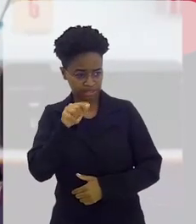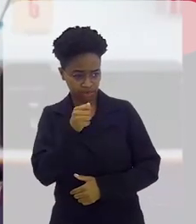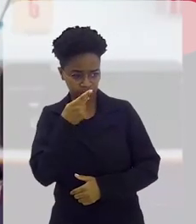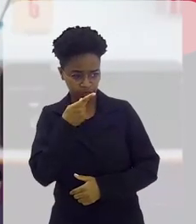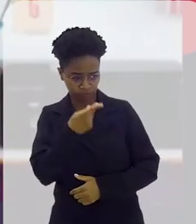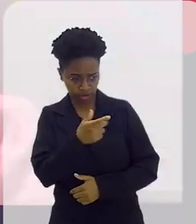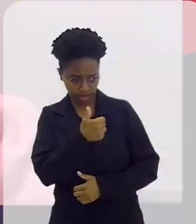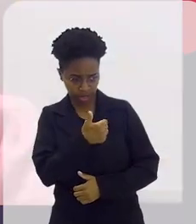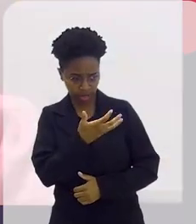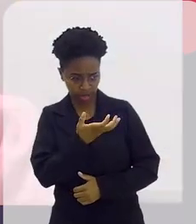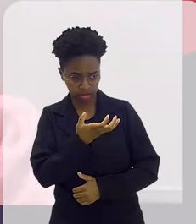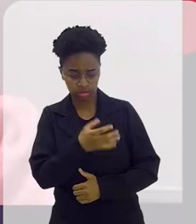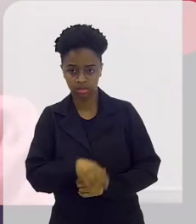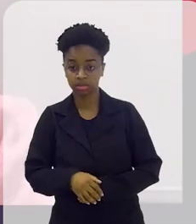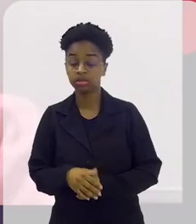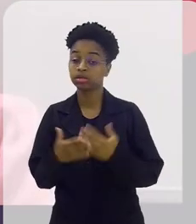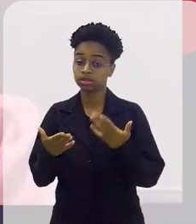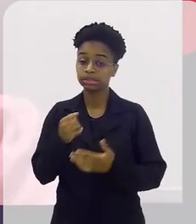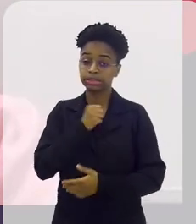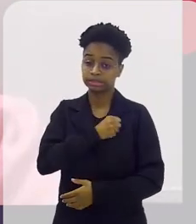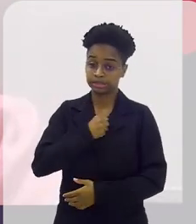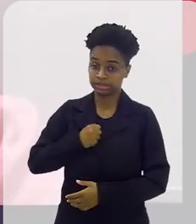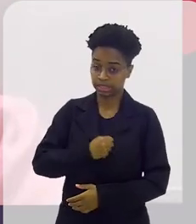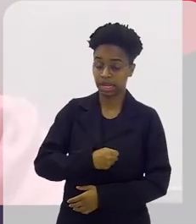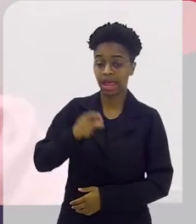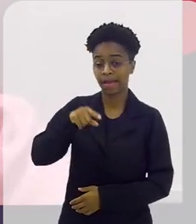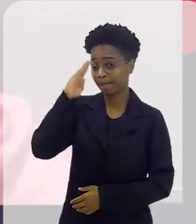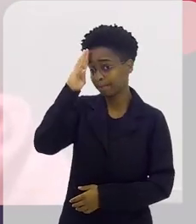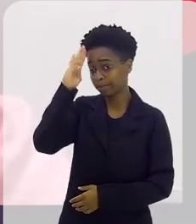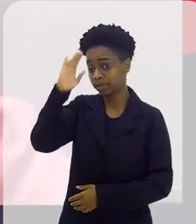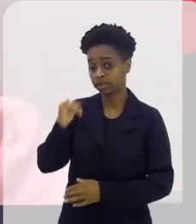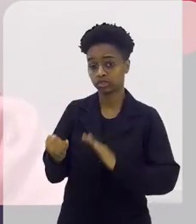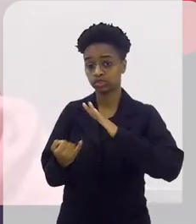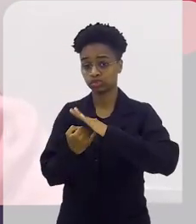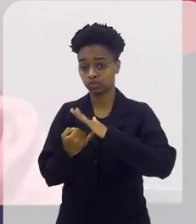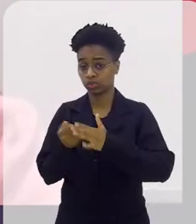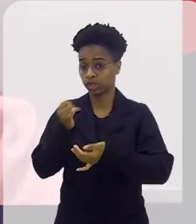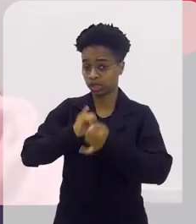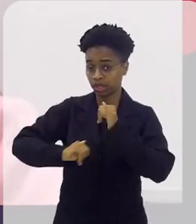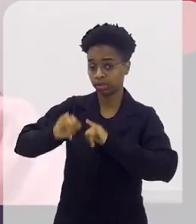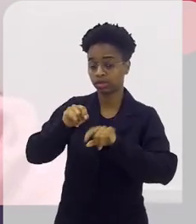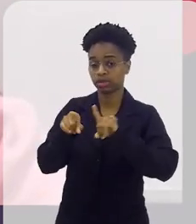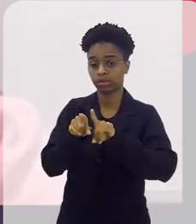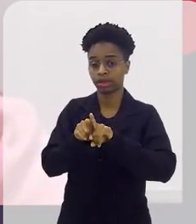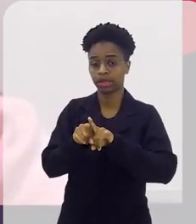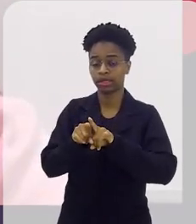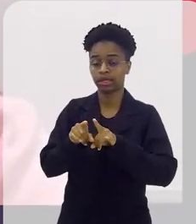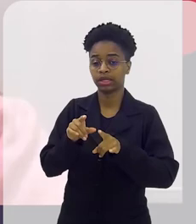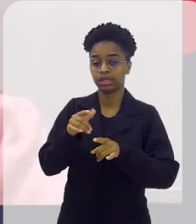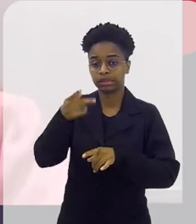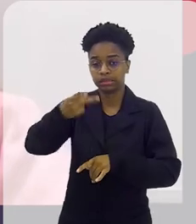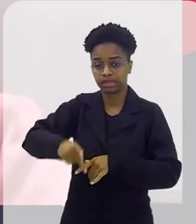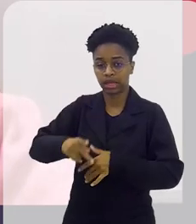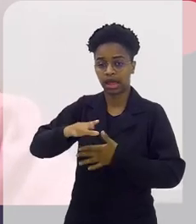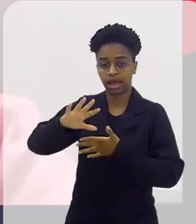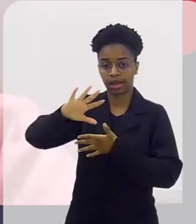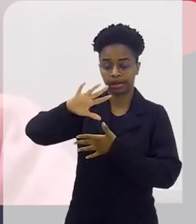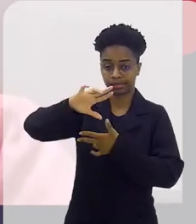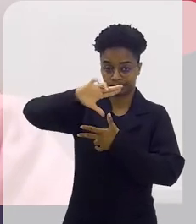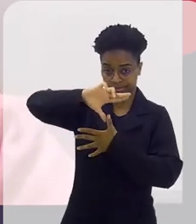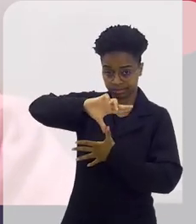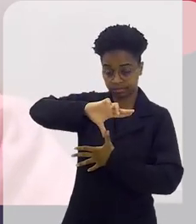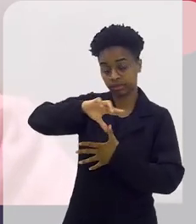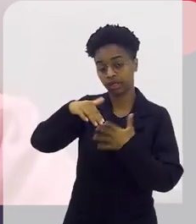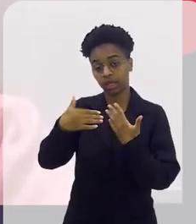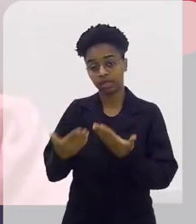sobre isso? Bem, o Senai, ele é o maior instituto de química e têxtil da América Latina. Então,